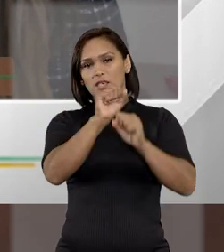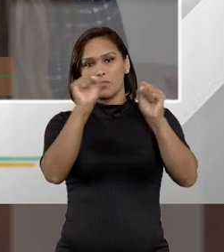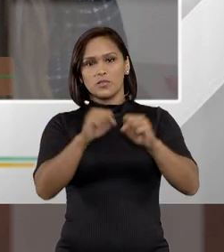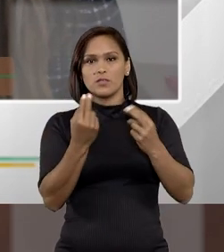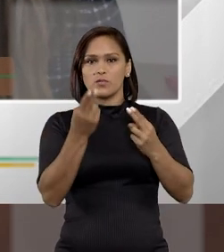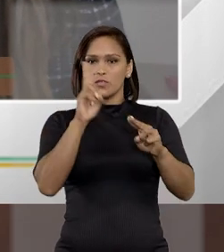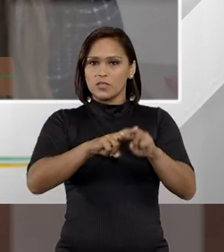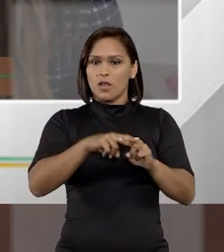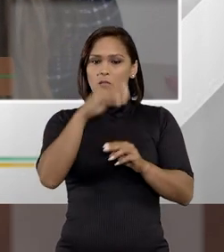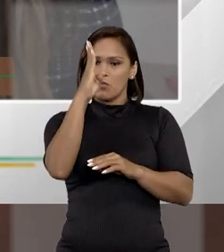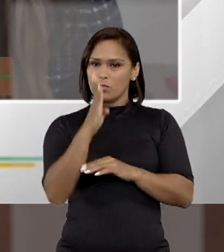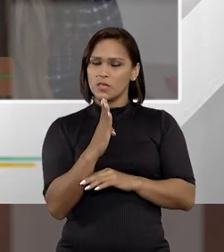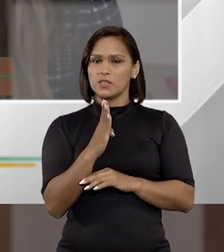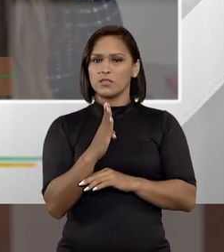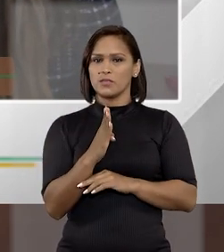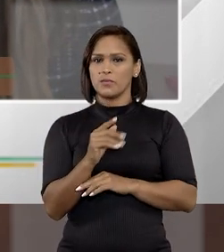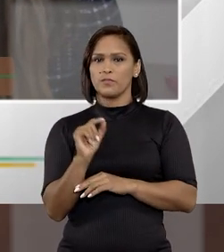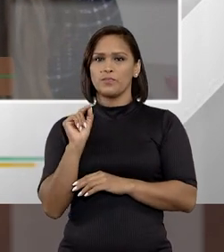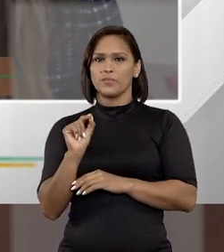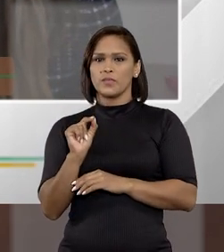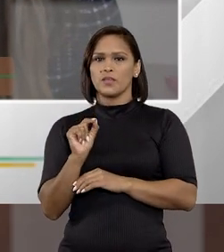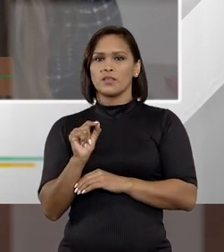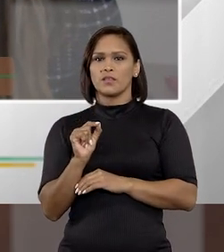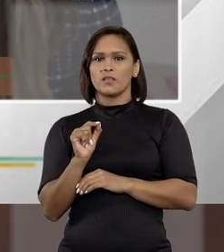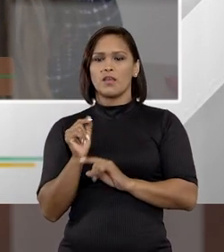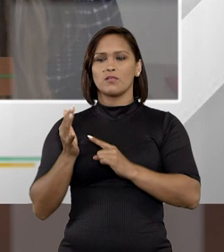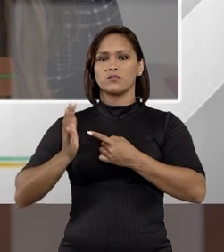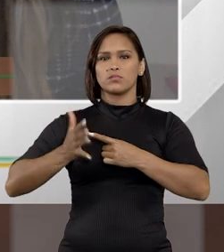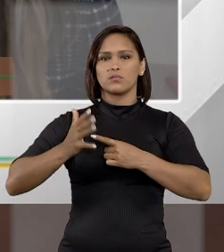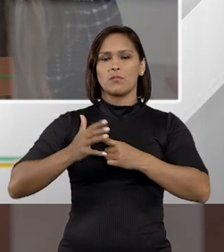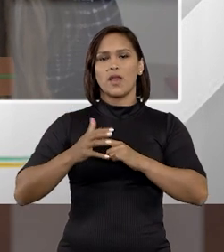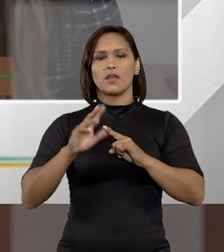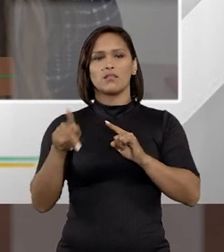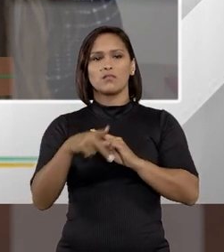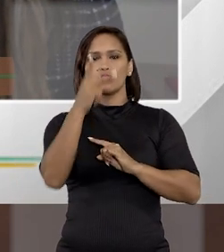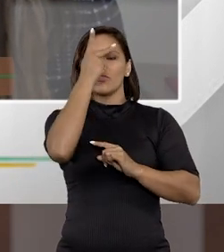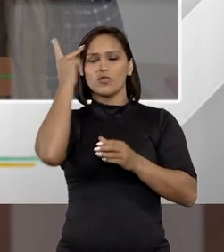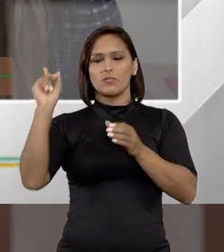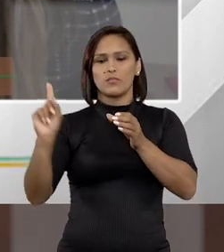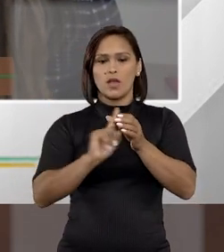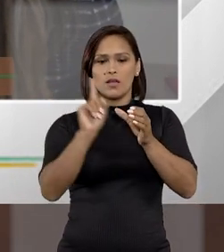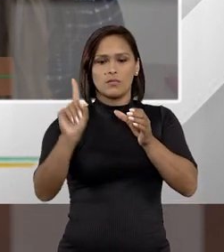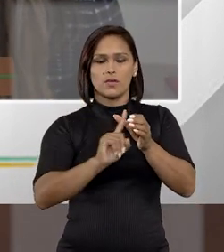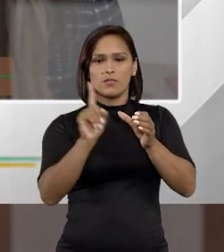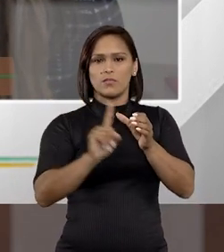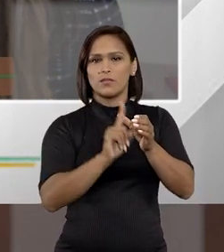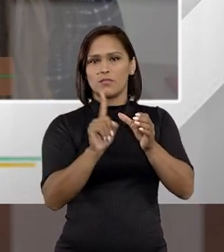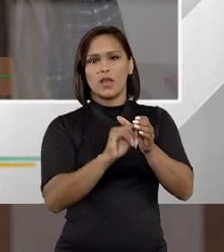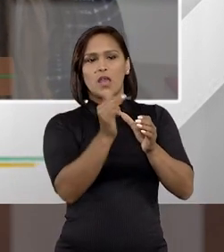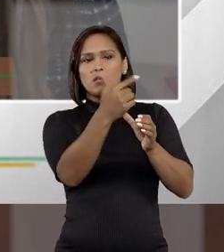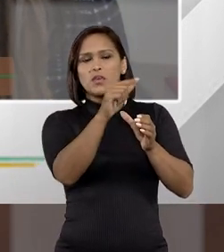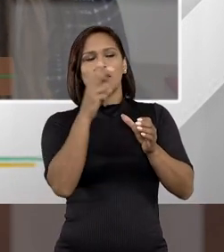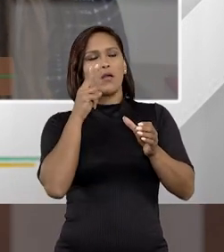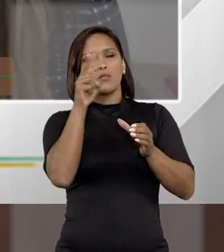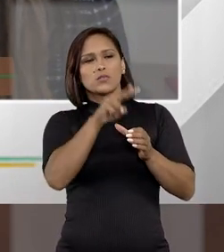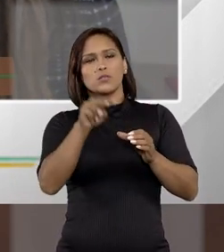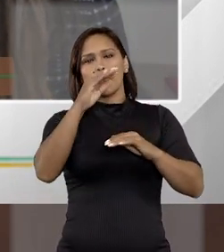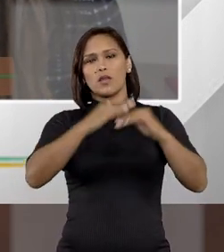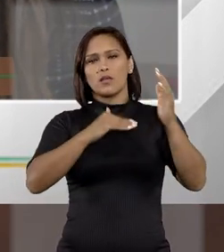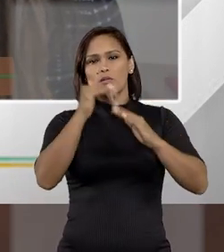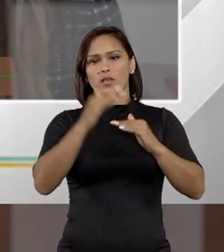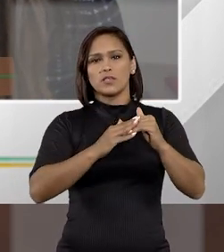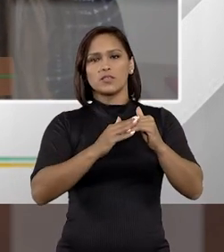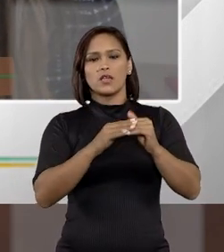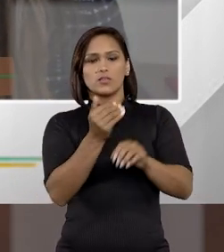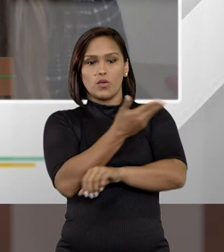sistema prisional brasileiro é uma máquina de colocar pessoas e não se atentar muito à